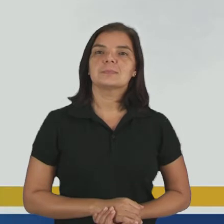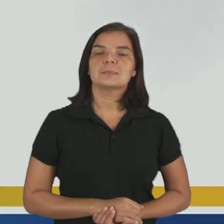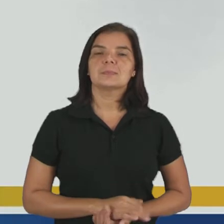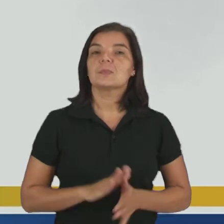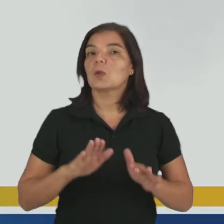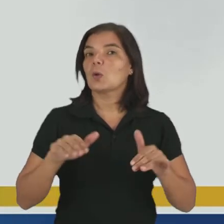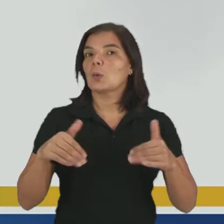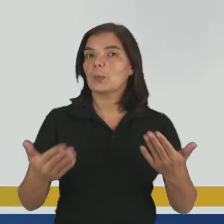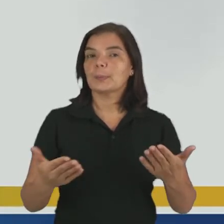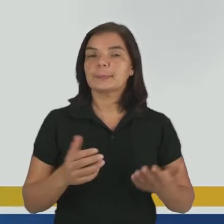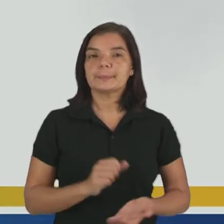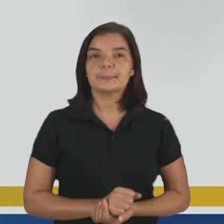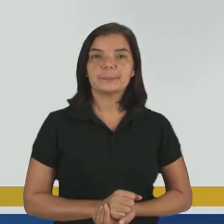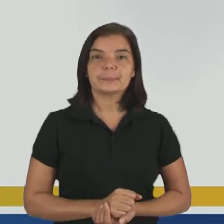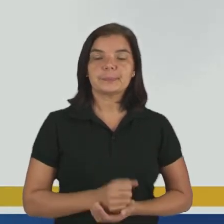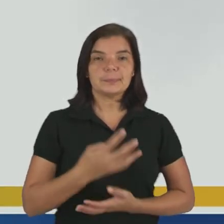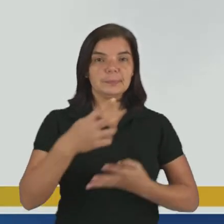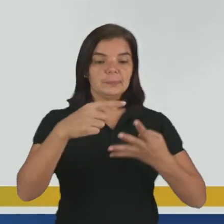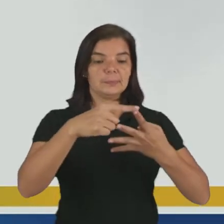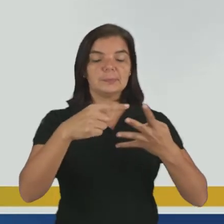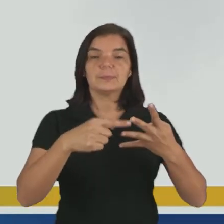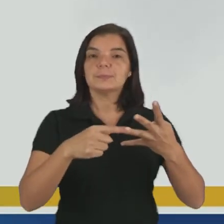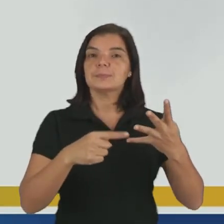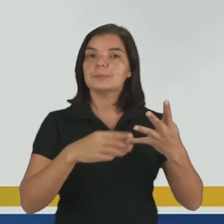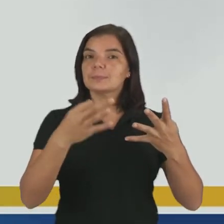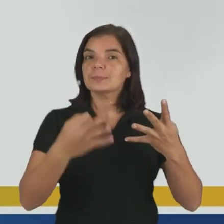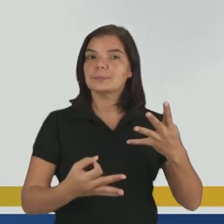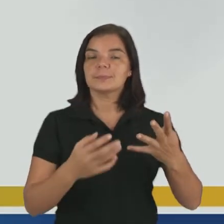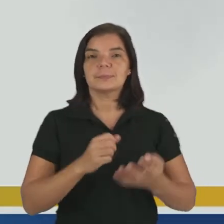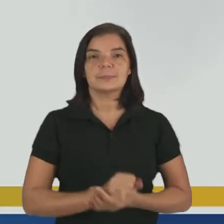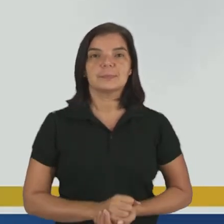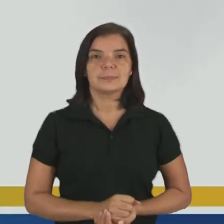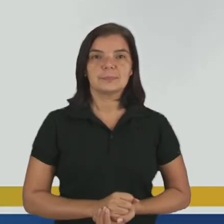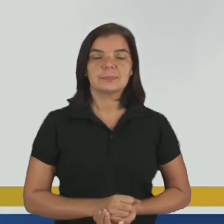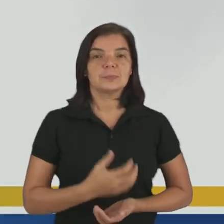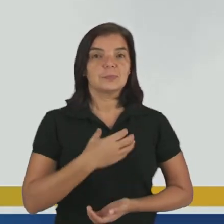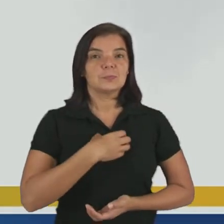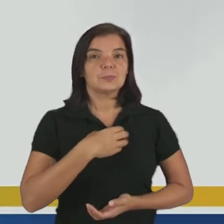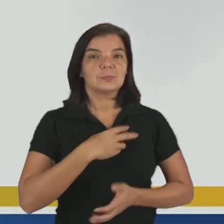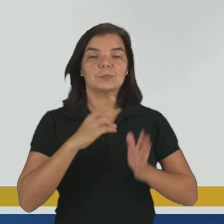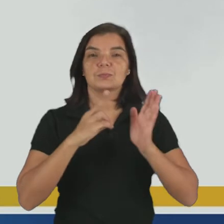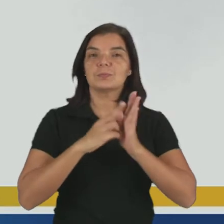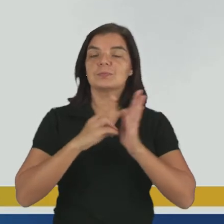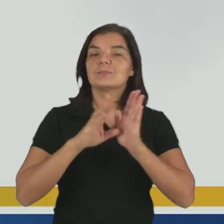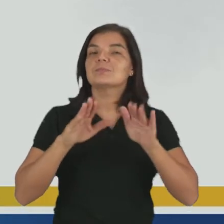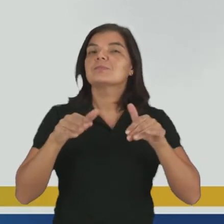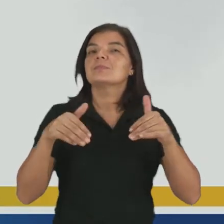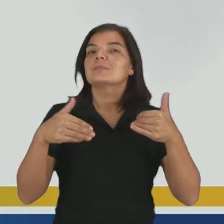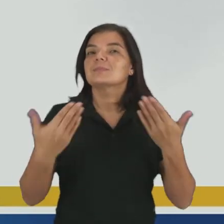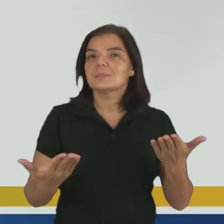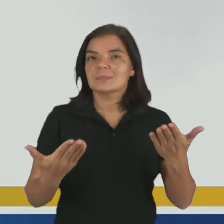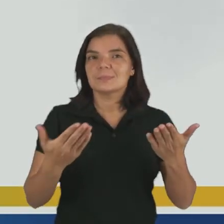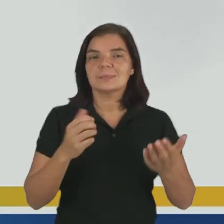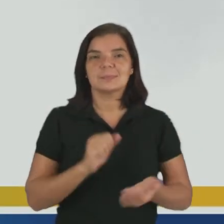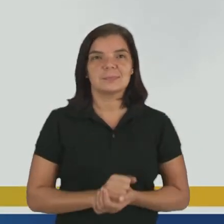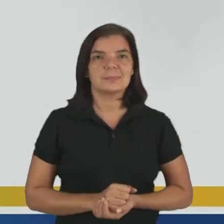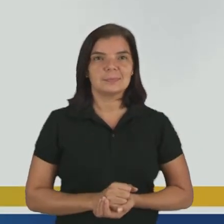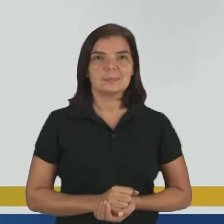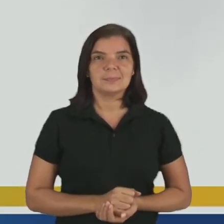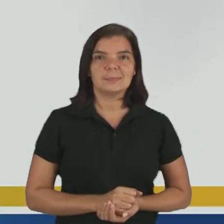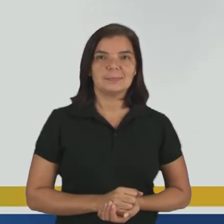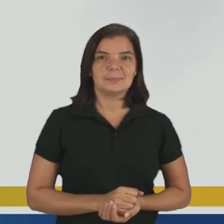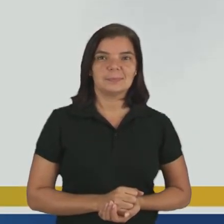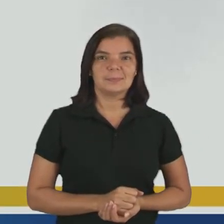Qual delas? Qual das quatro alternativas é a correta? O modo de vida dos indígenas era pautado na